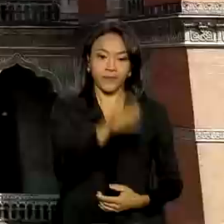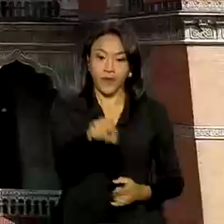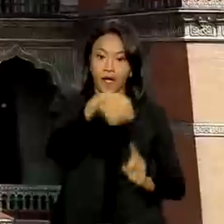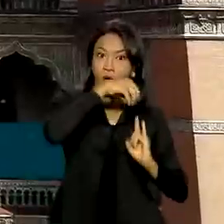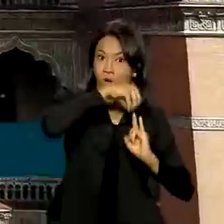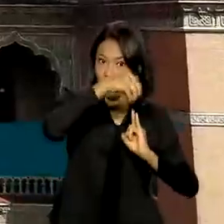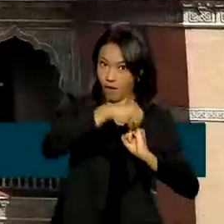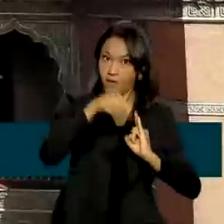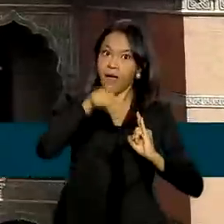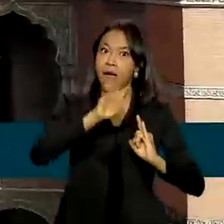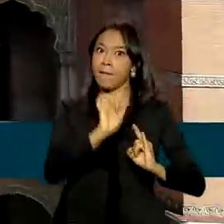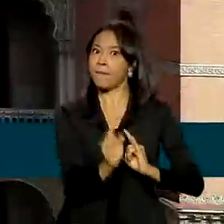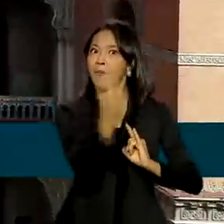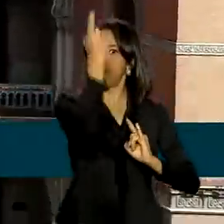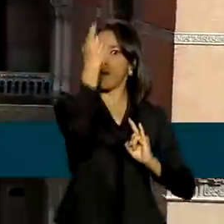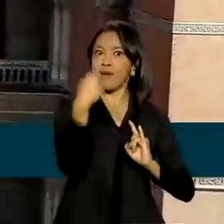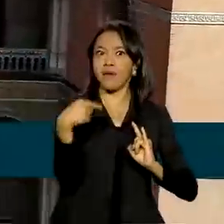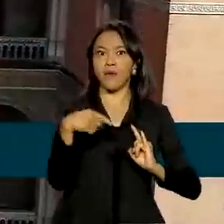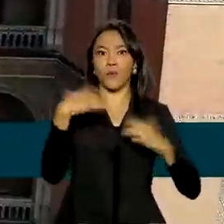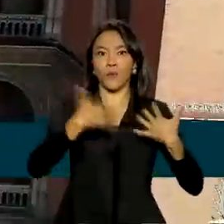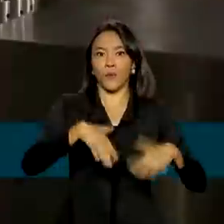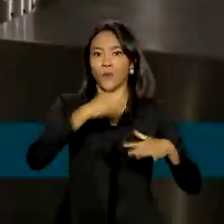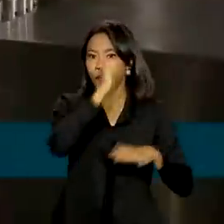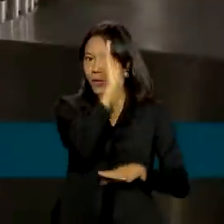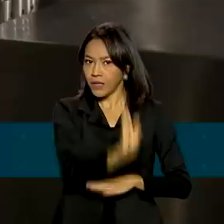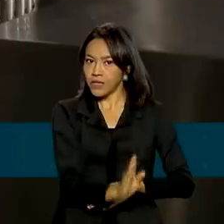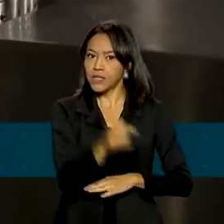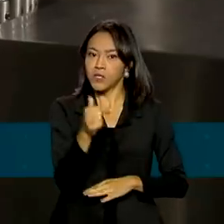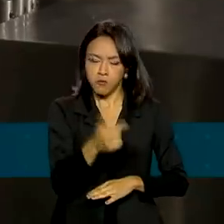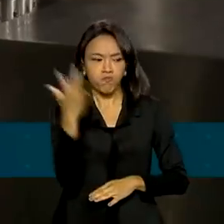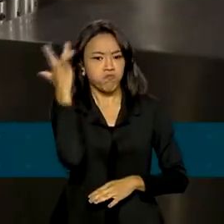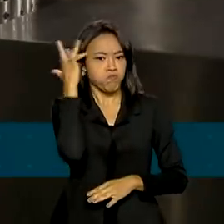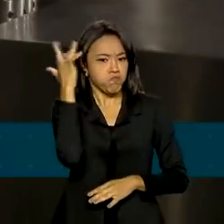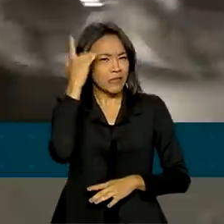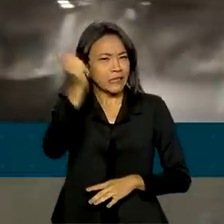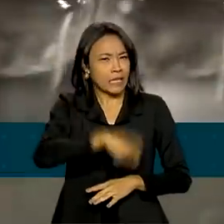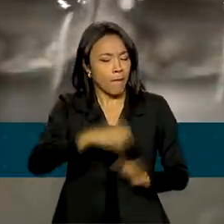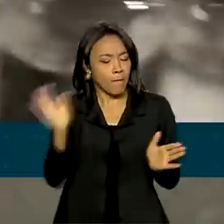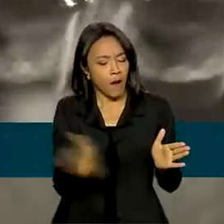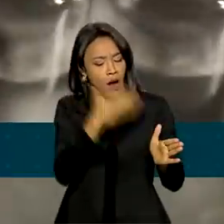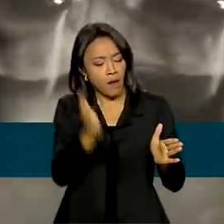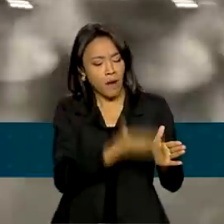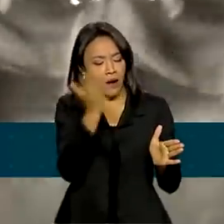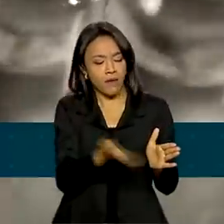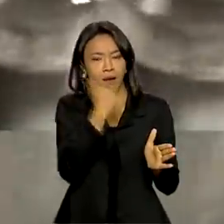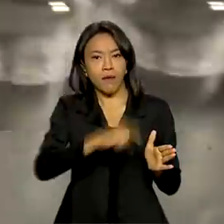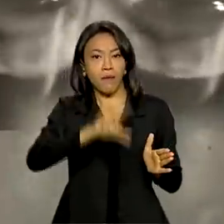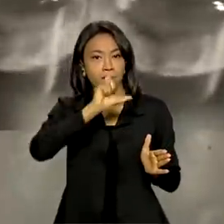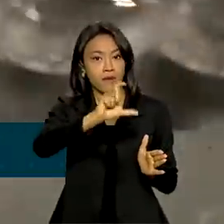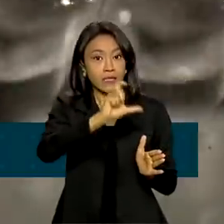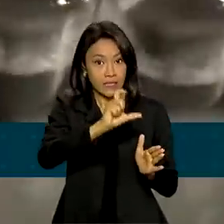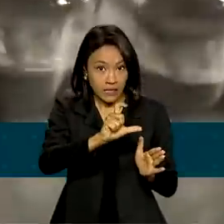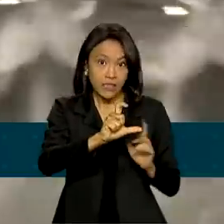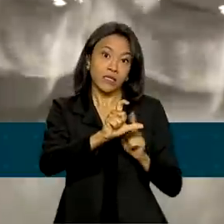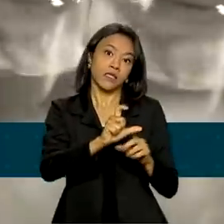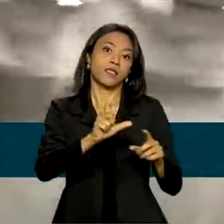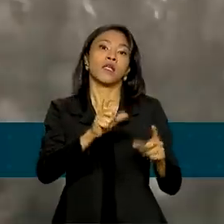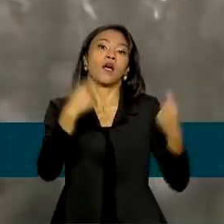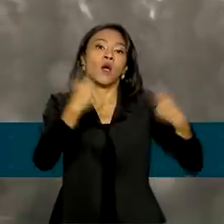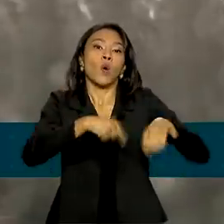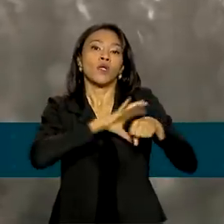Cruz se tornou a primeira instituição do país capacitada para produzir e distribuir uma vacina covid